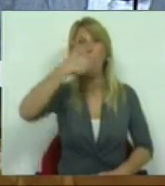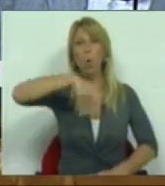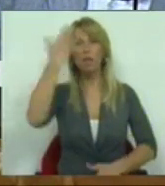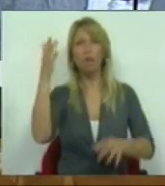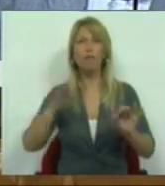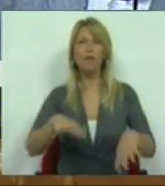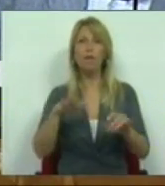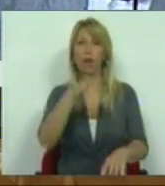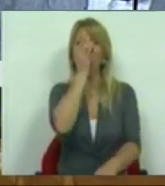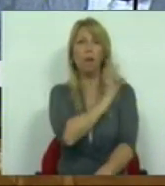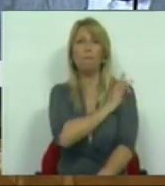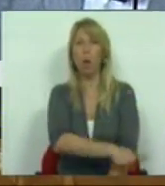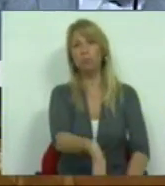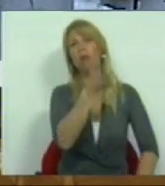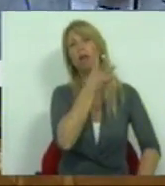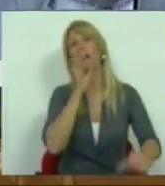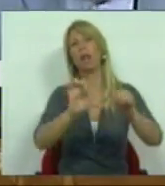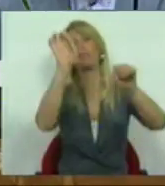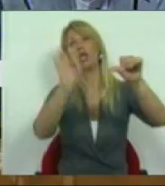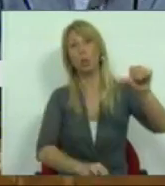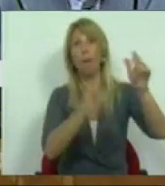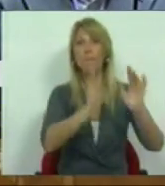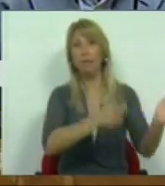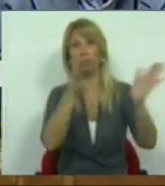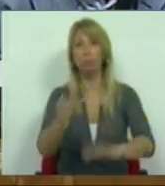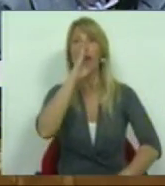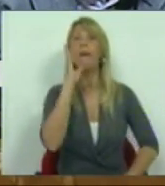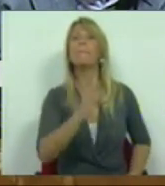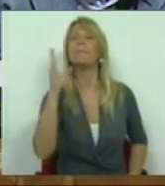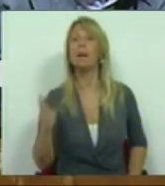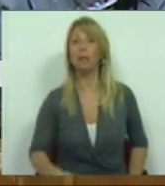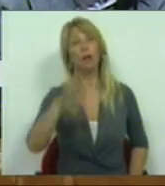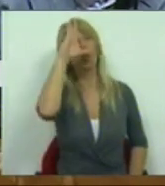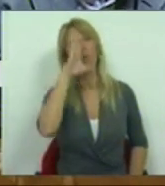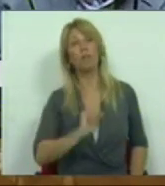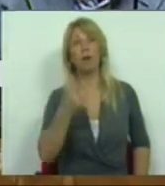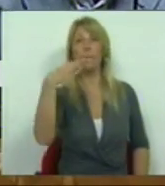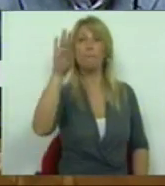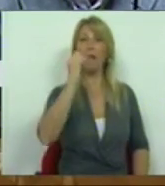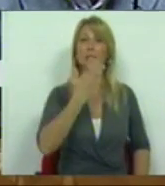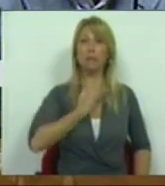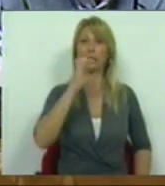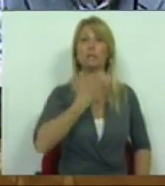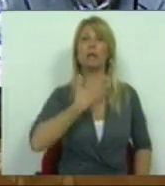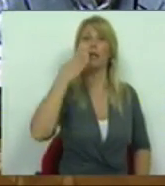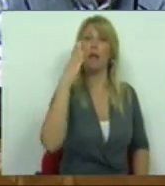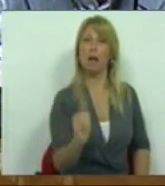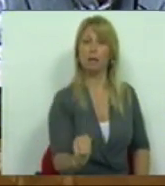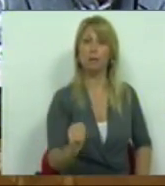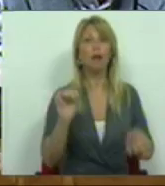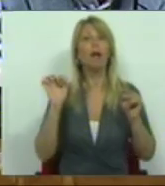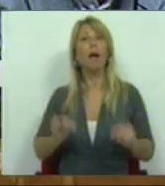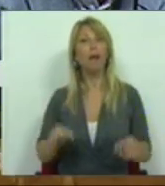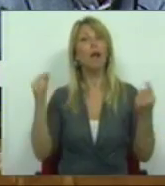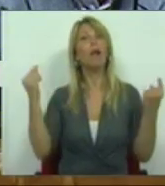discurso para passar à ação prática. O governo do PSD e do CDS tem hoje